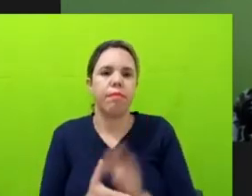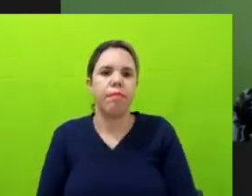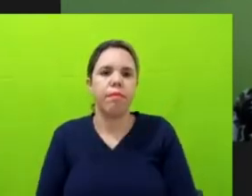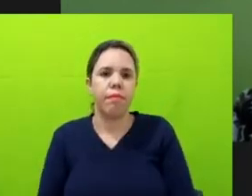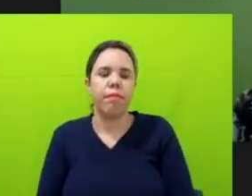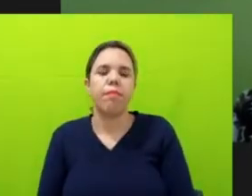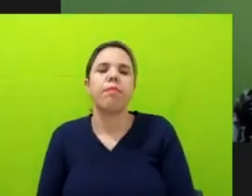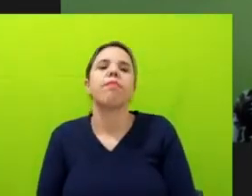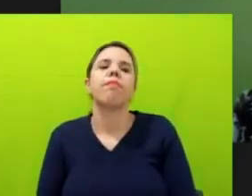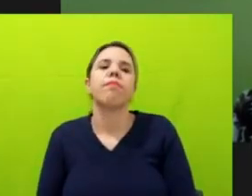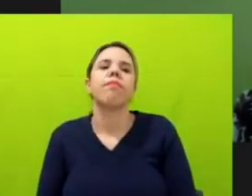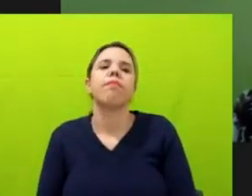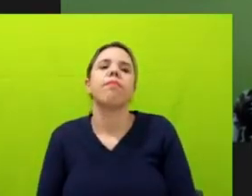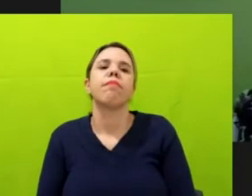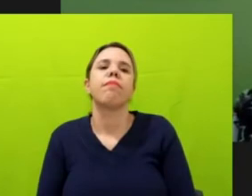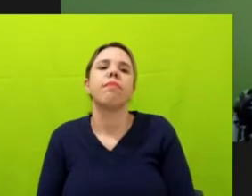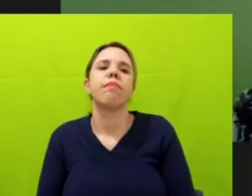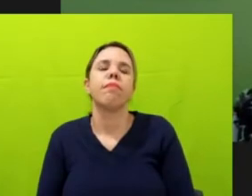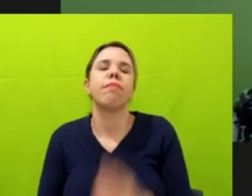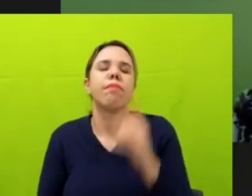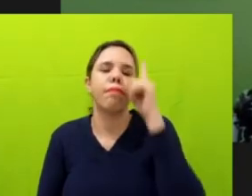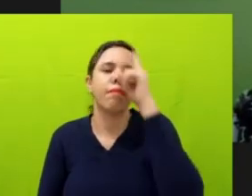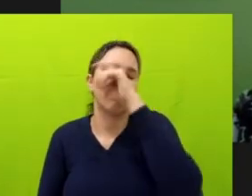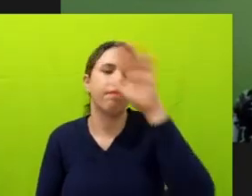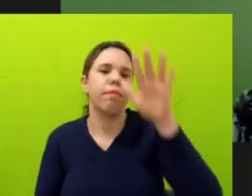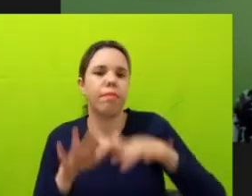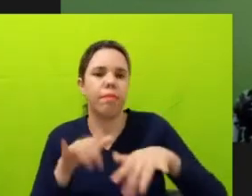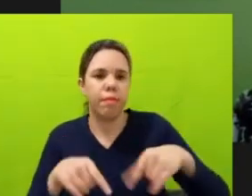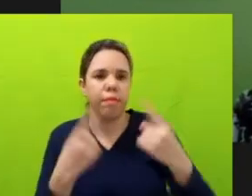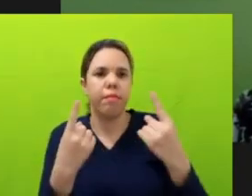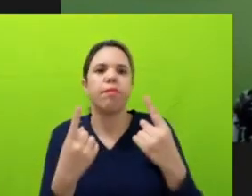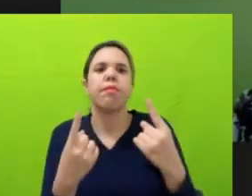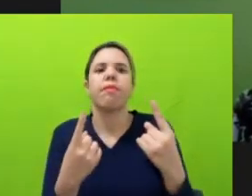difícil, mas é um desafio também que a gente deve enfrentar.